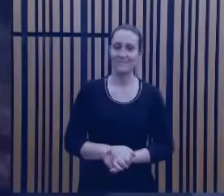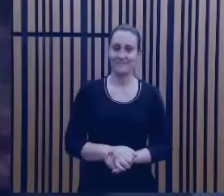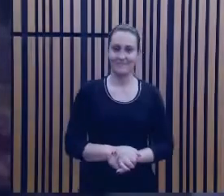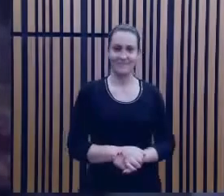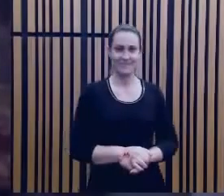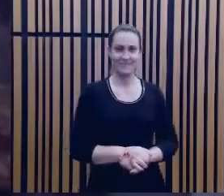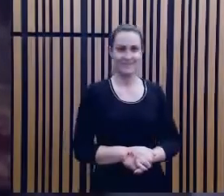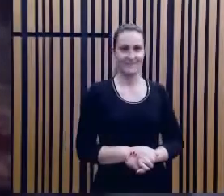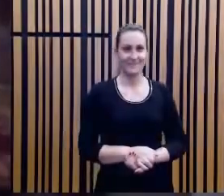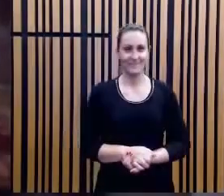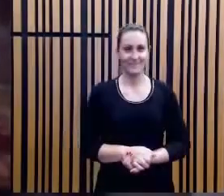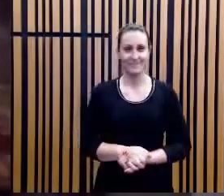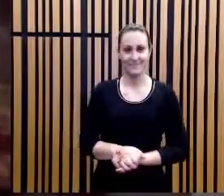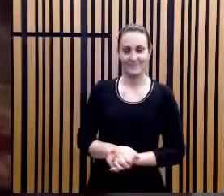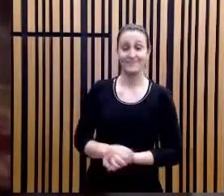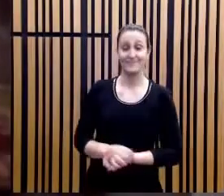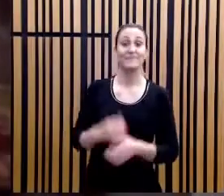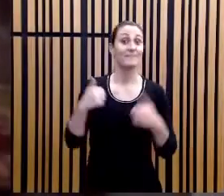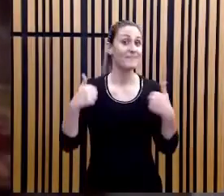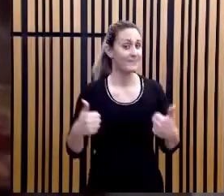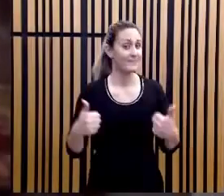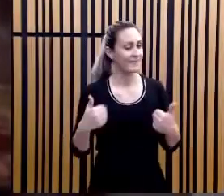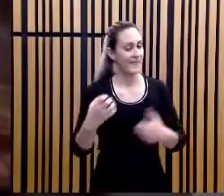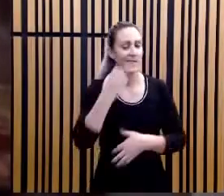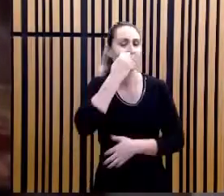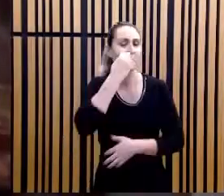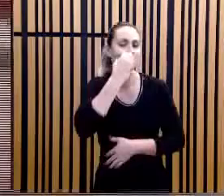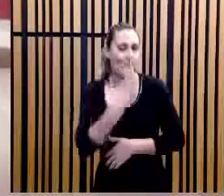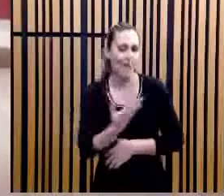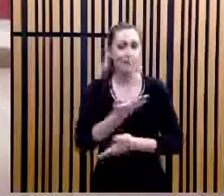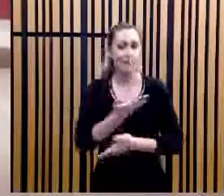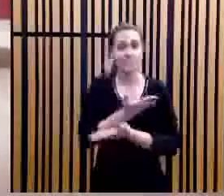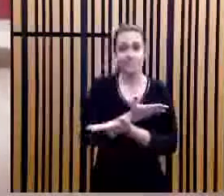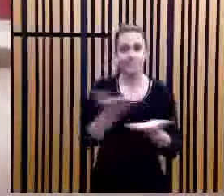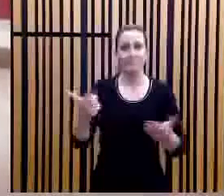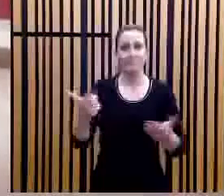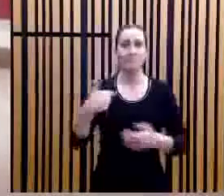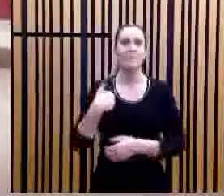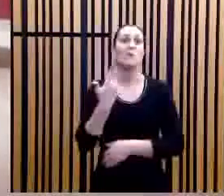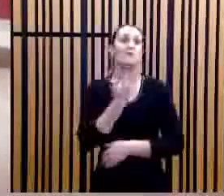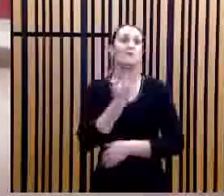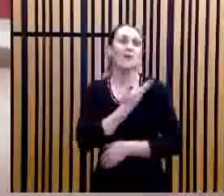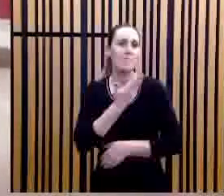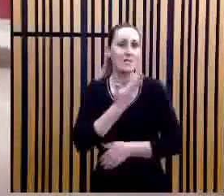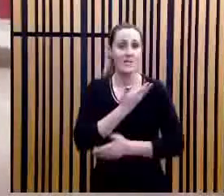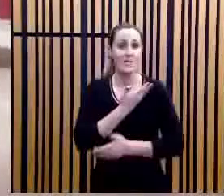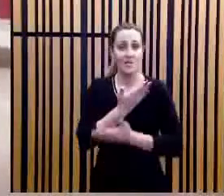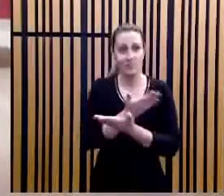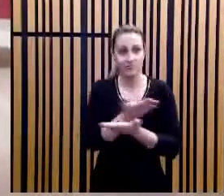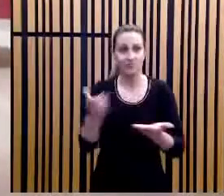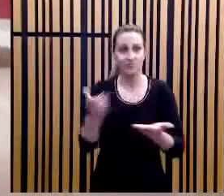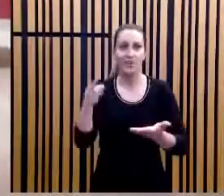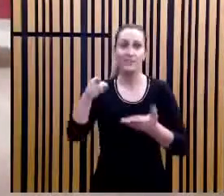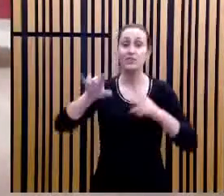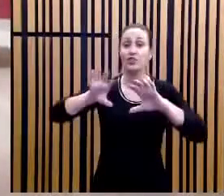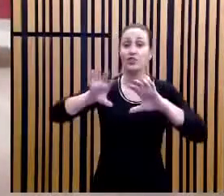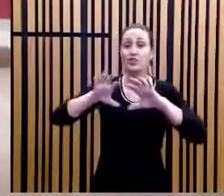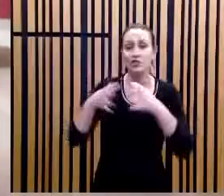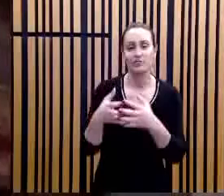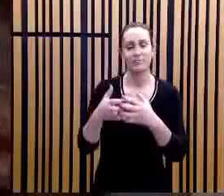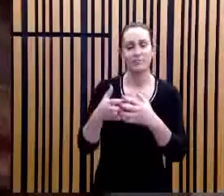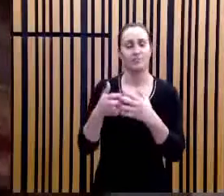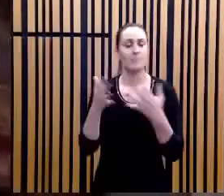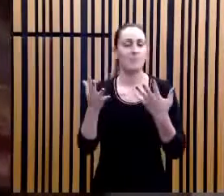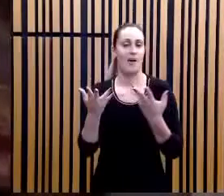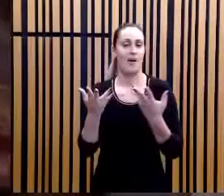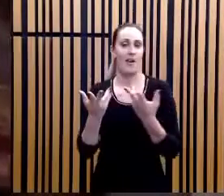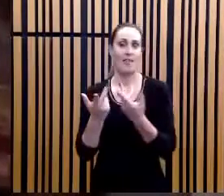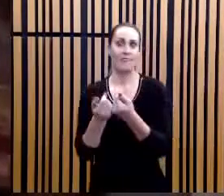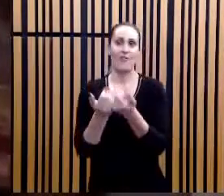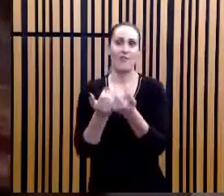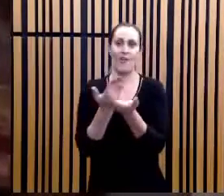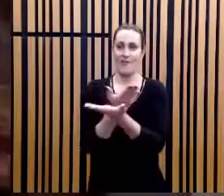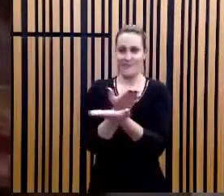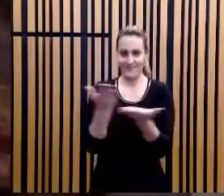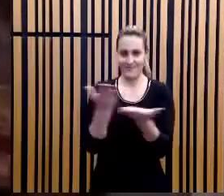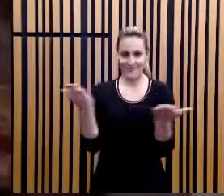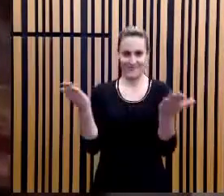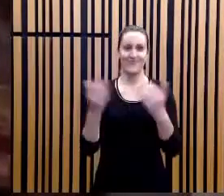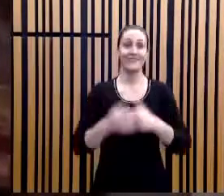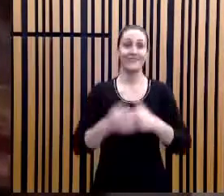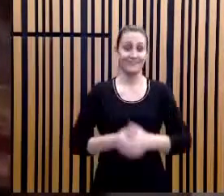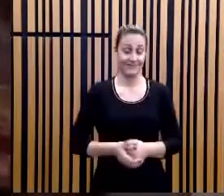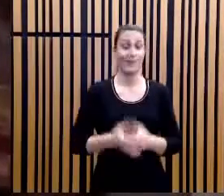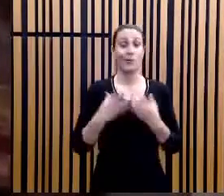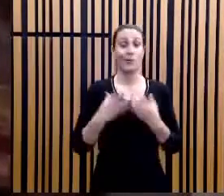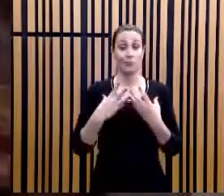Muito bem, minhas amigas, meus amigos, minhas alunas, meus alunos, esse time maravilhoso de mestres de cerimônias,